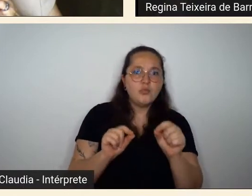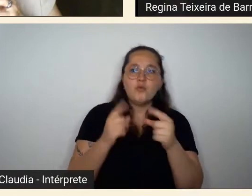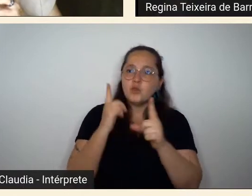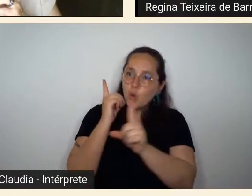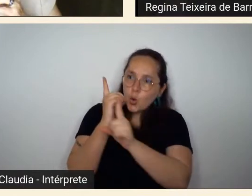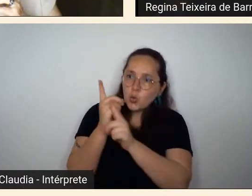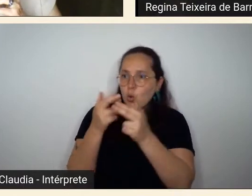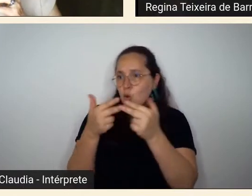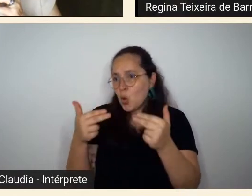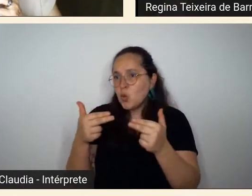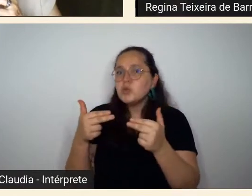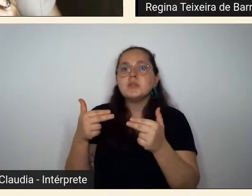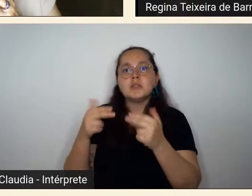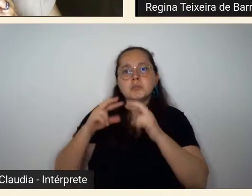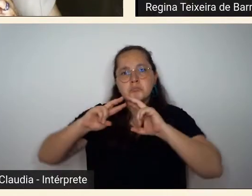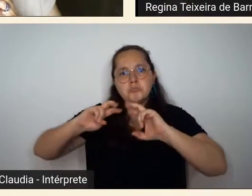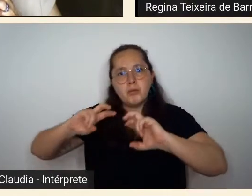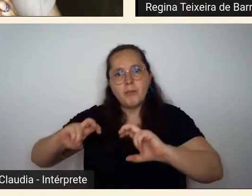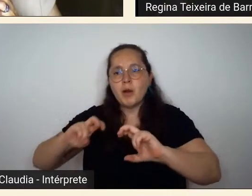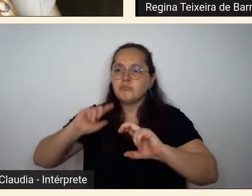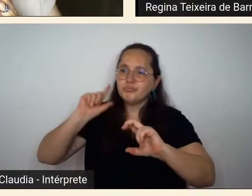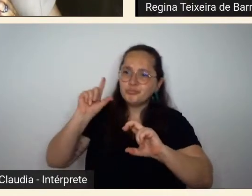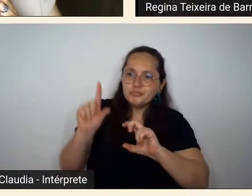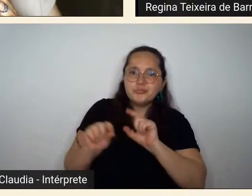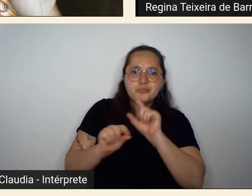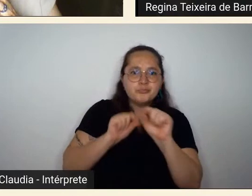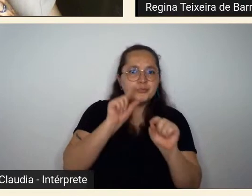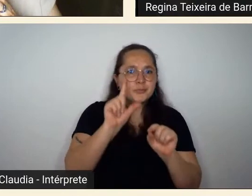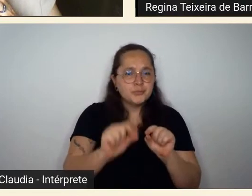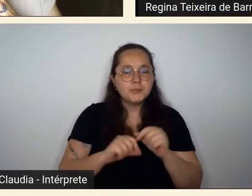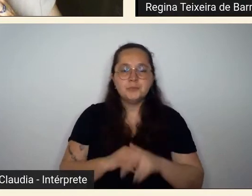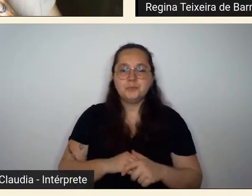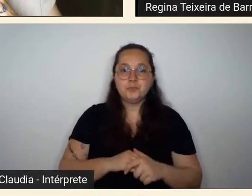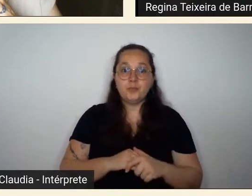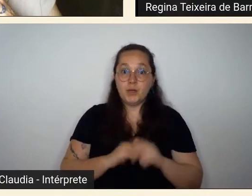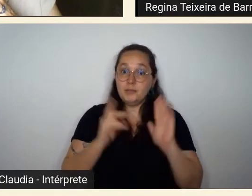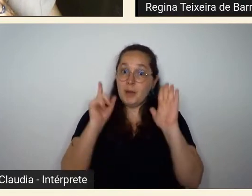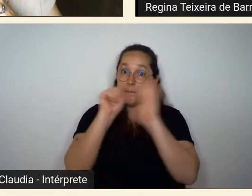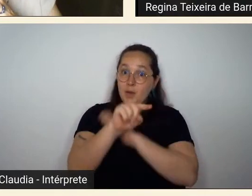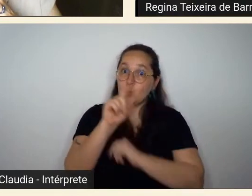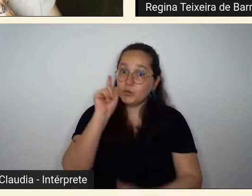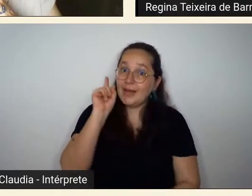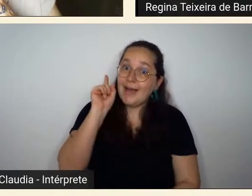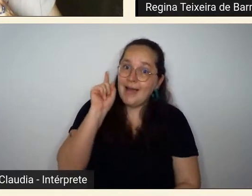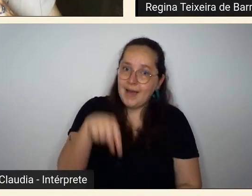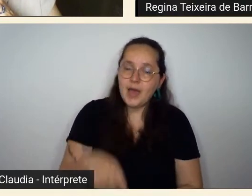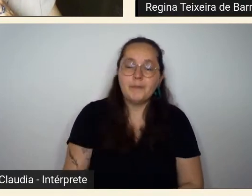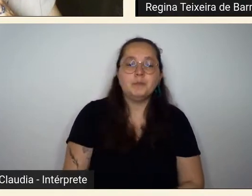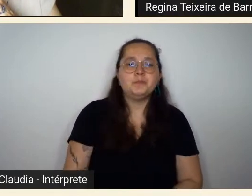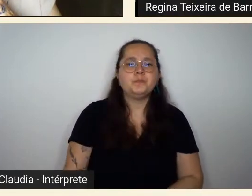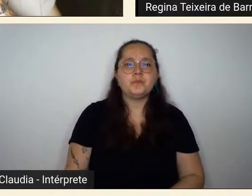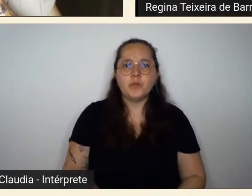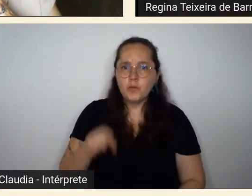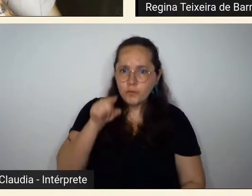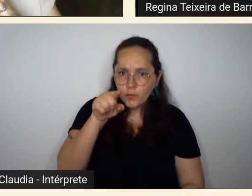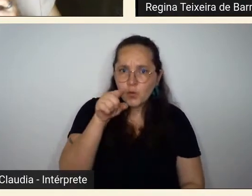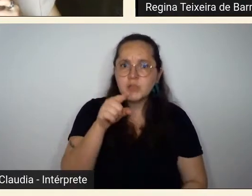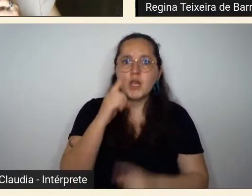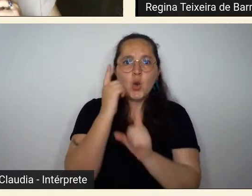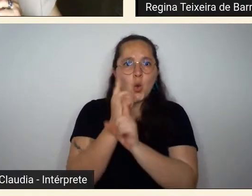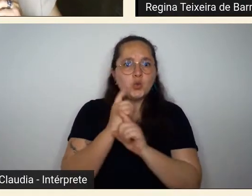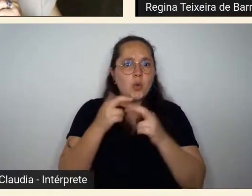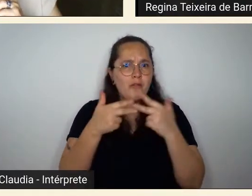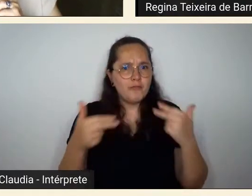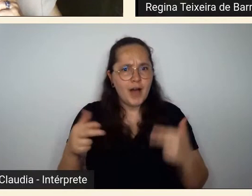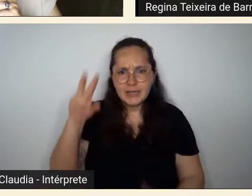e a minha pergunta é a seguinte você encontrou muitas muitos paradoxos muitas histórias